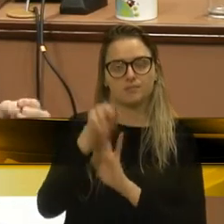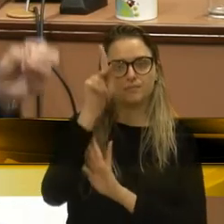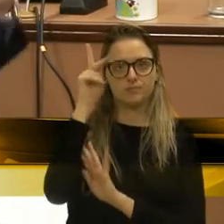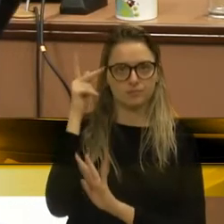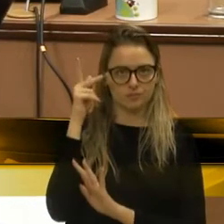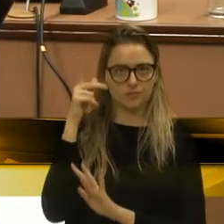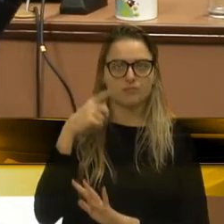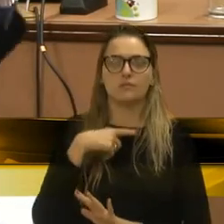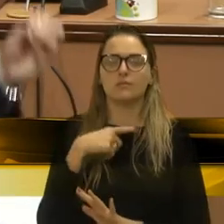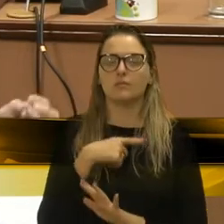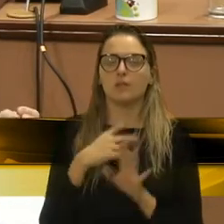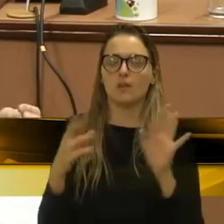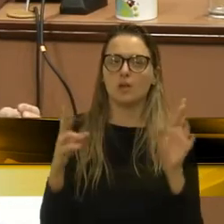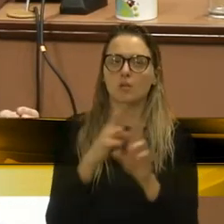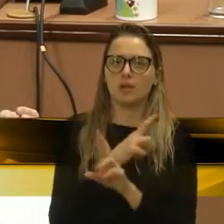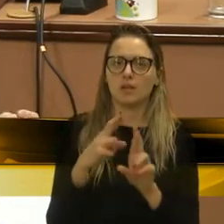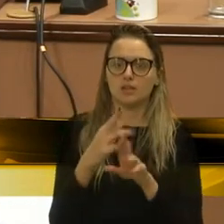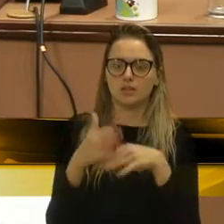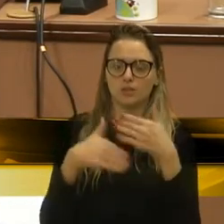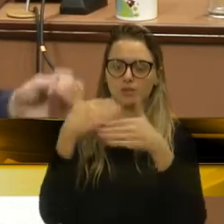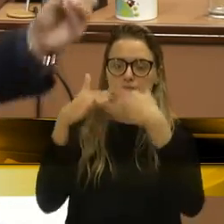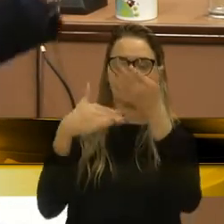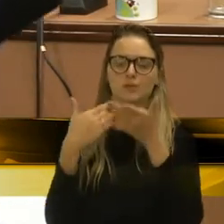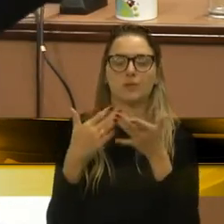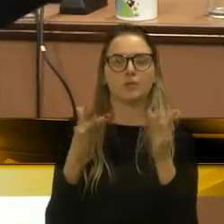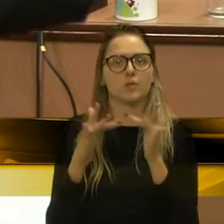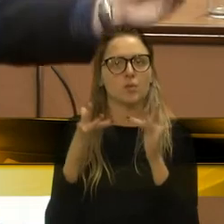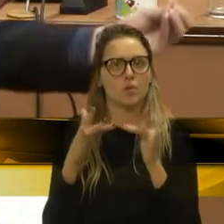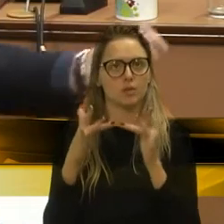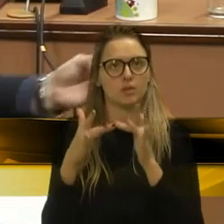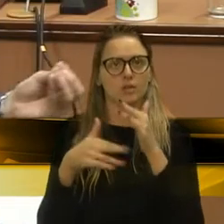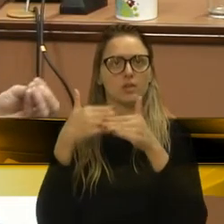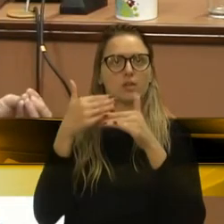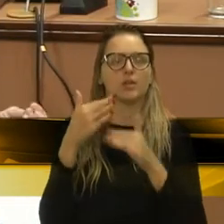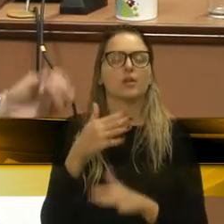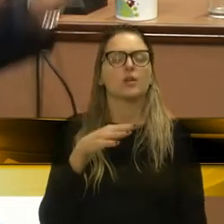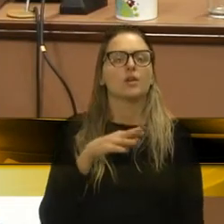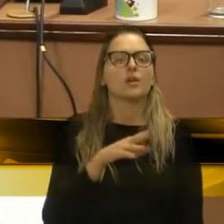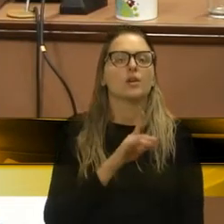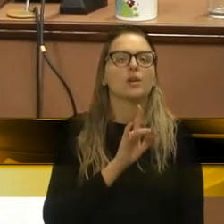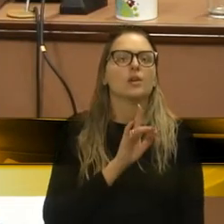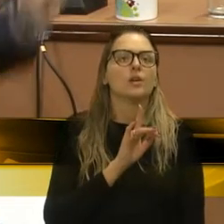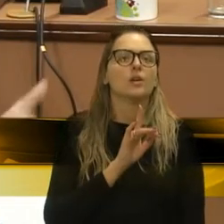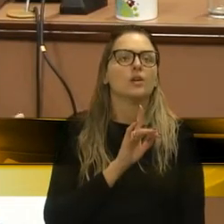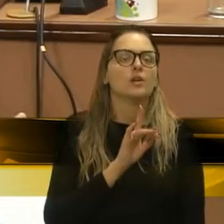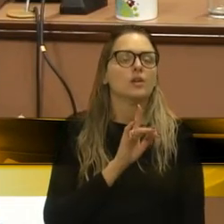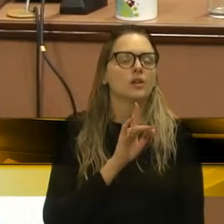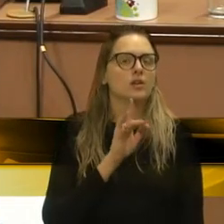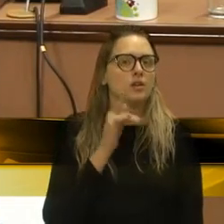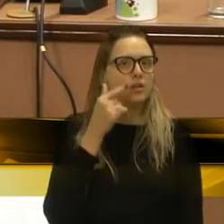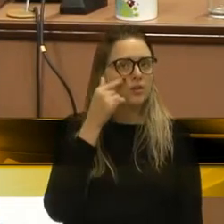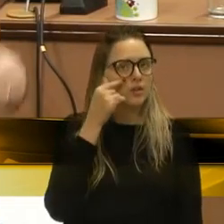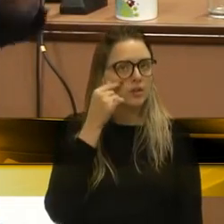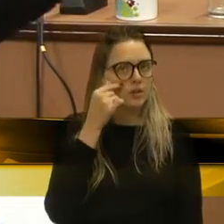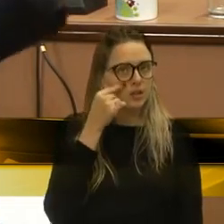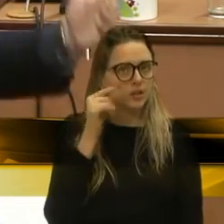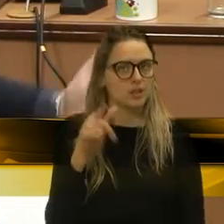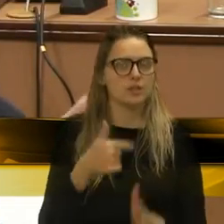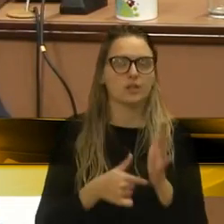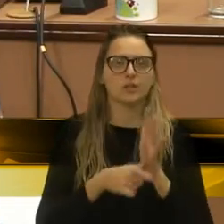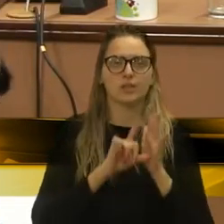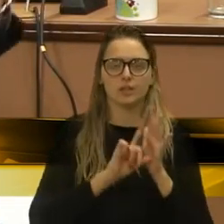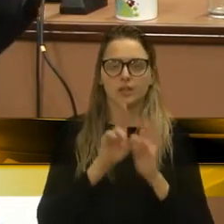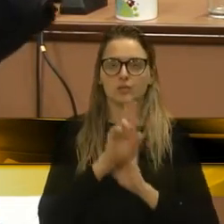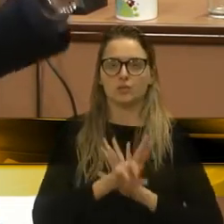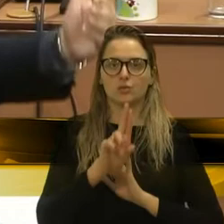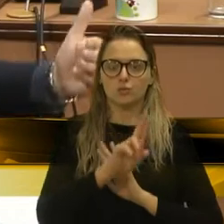que teve estreita relação com o desenvolvimento do município. O vereador Eloy há pouco ocupou a tribuna, fazendo todo um resgate histórico da nossa cidade,